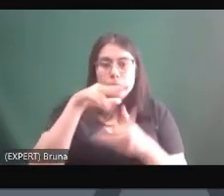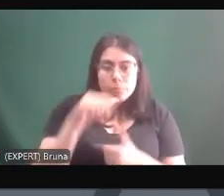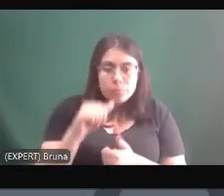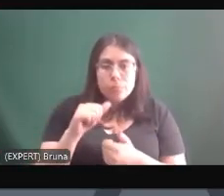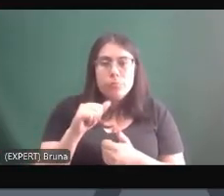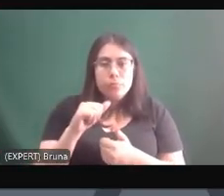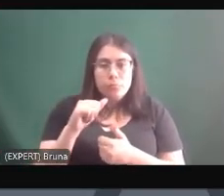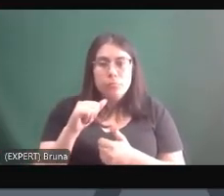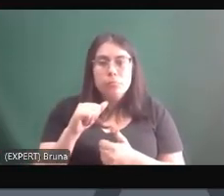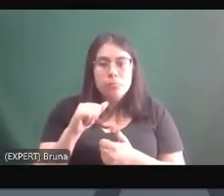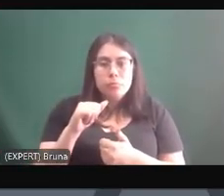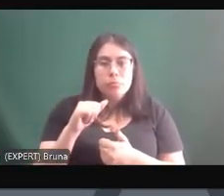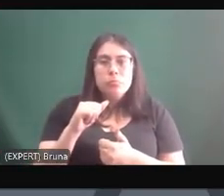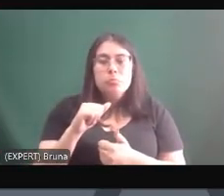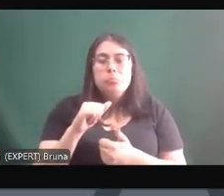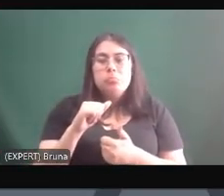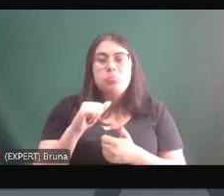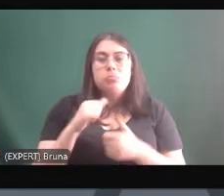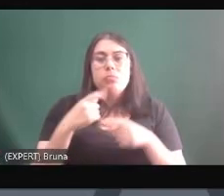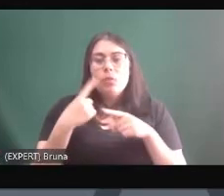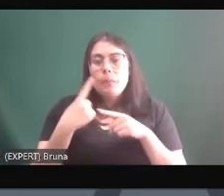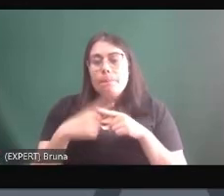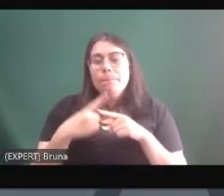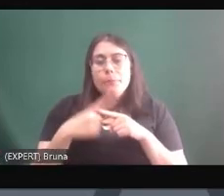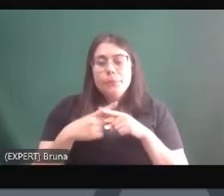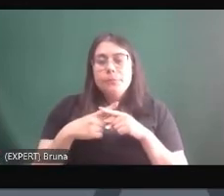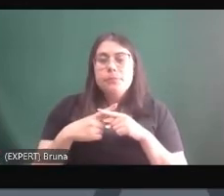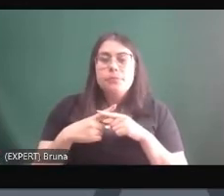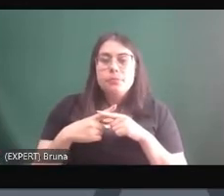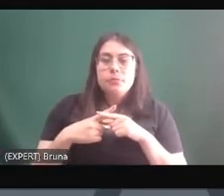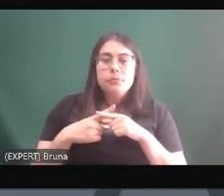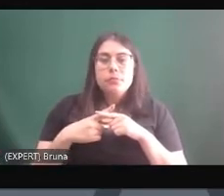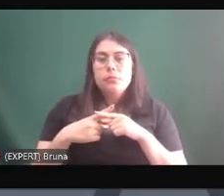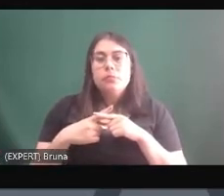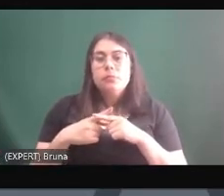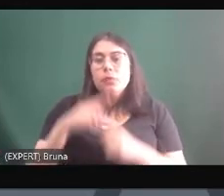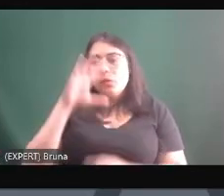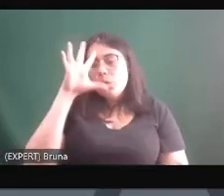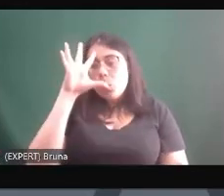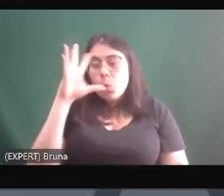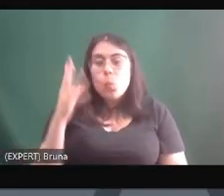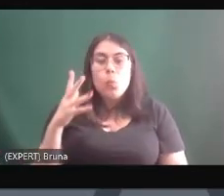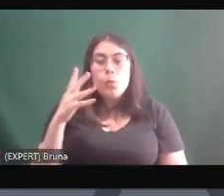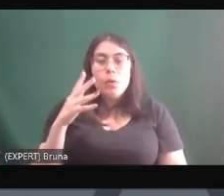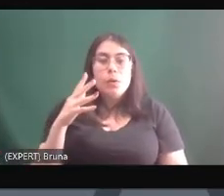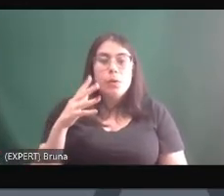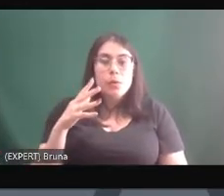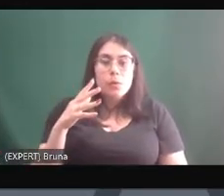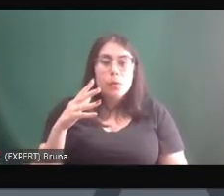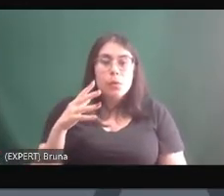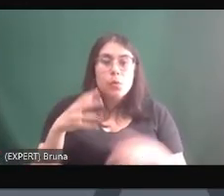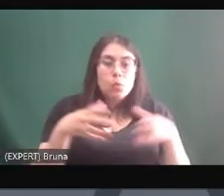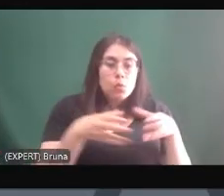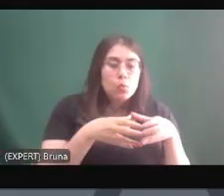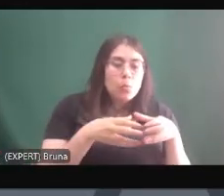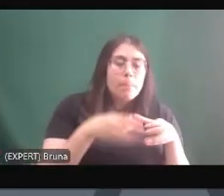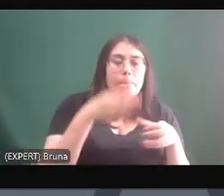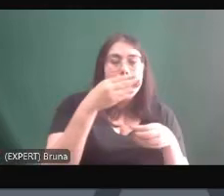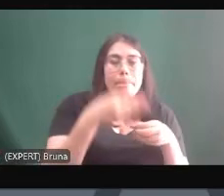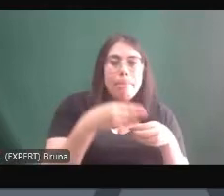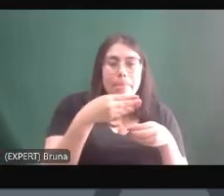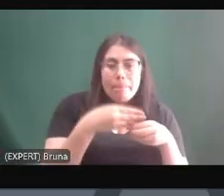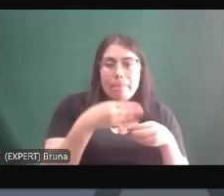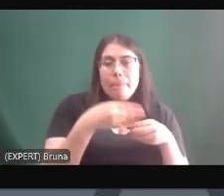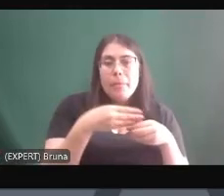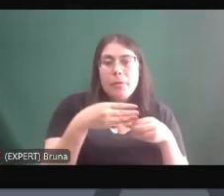eu acho uma prioridade fundamental porque normalmente os homicídios são concentrados em alguns bairros das cidades